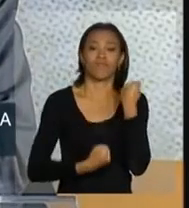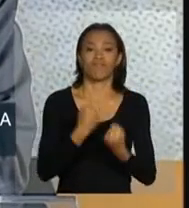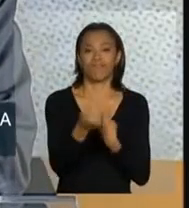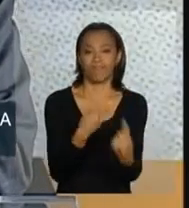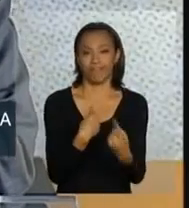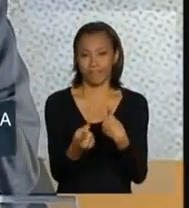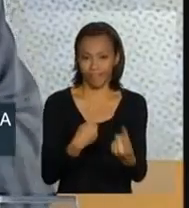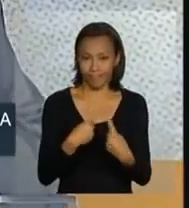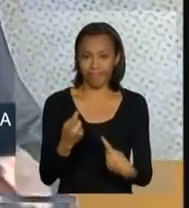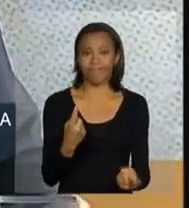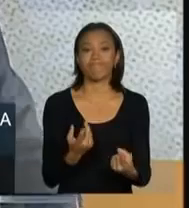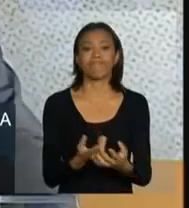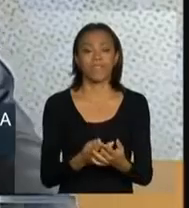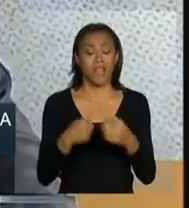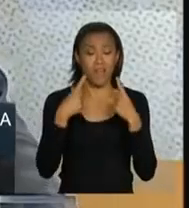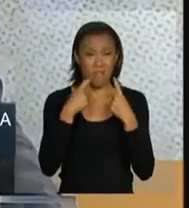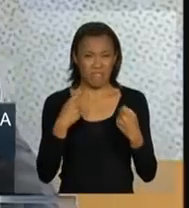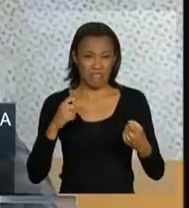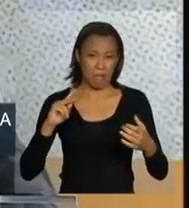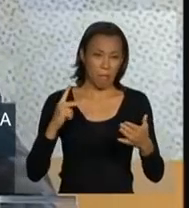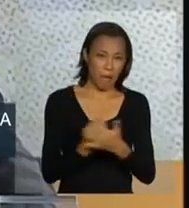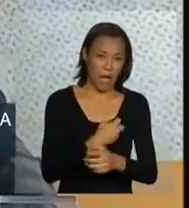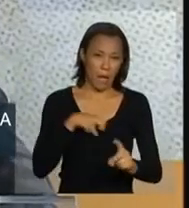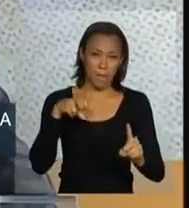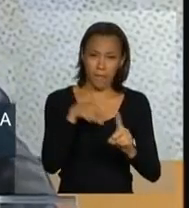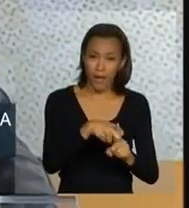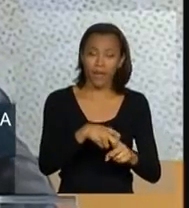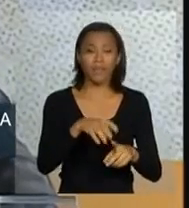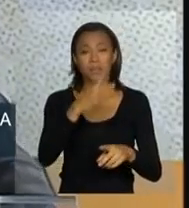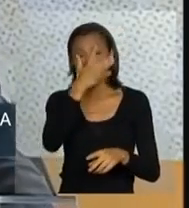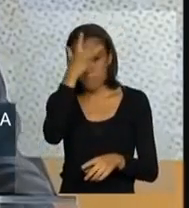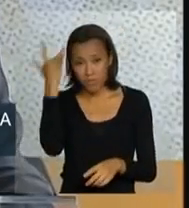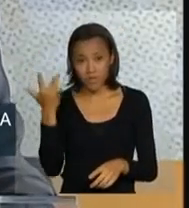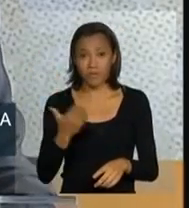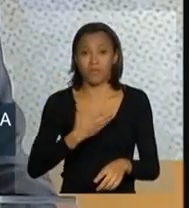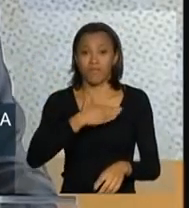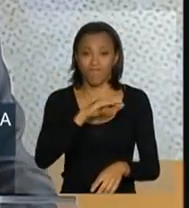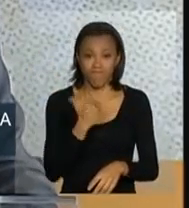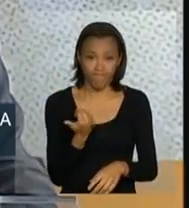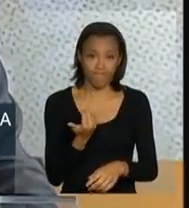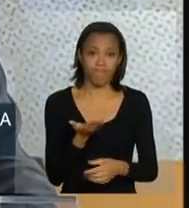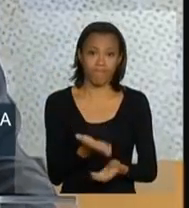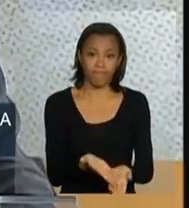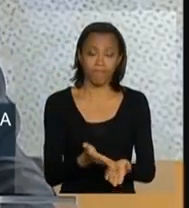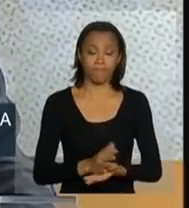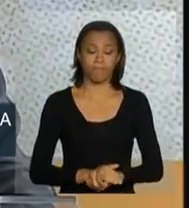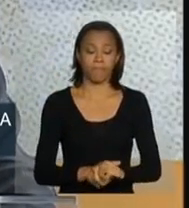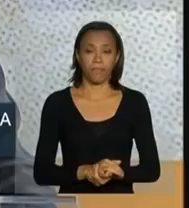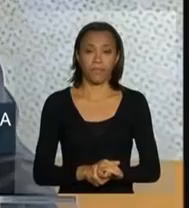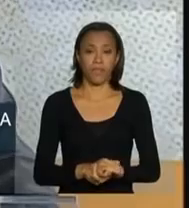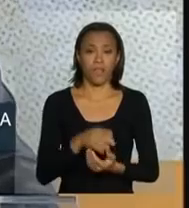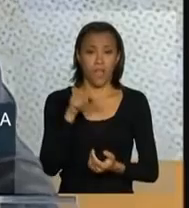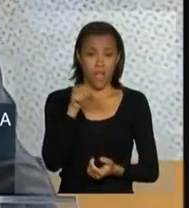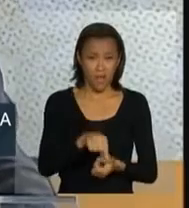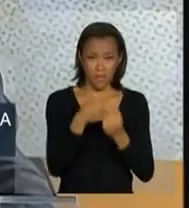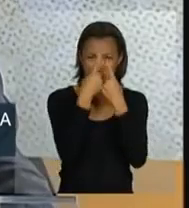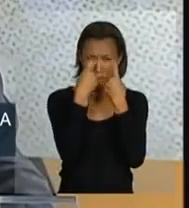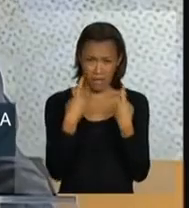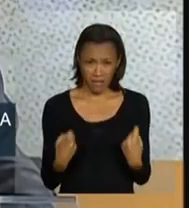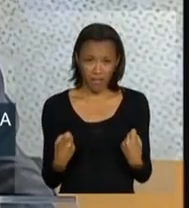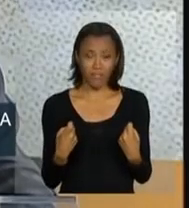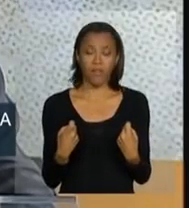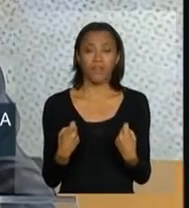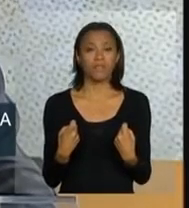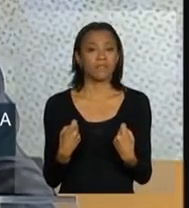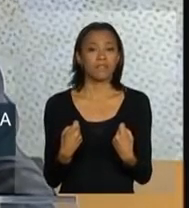uma violência que vitima pessoas, violência, violência que